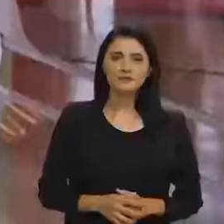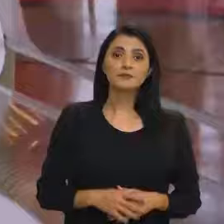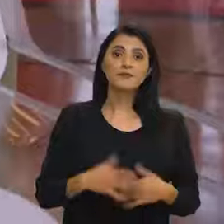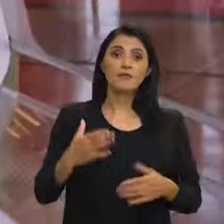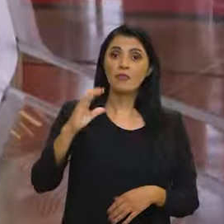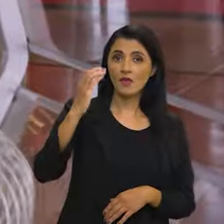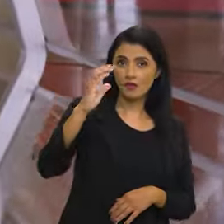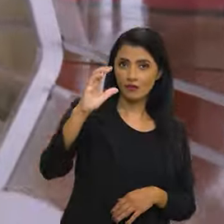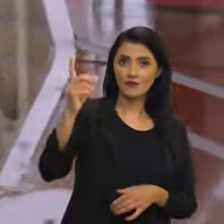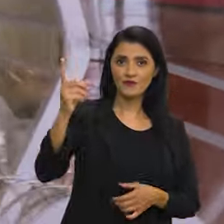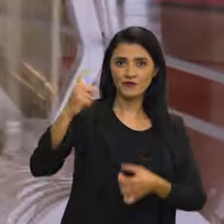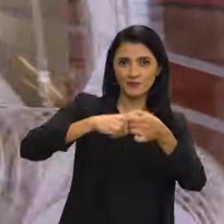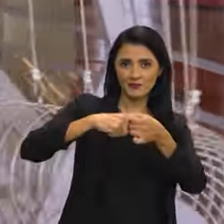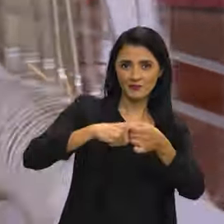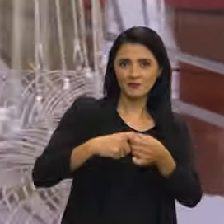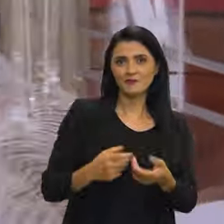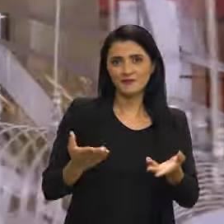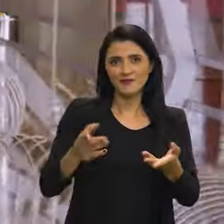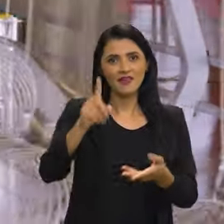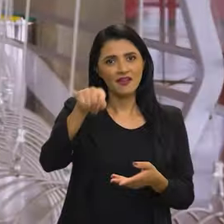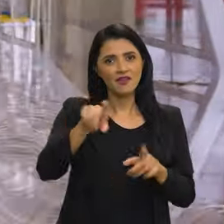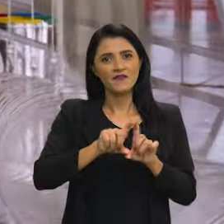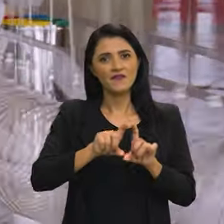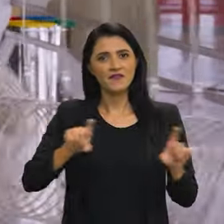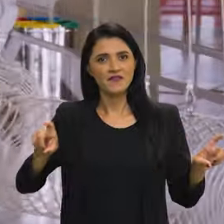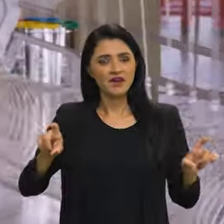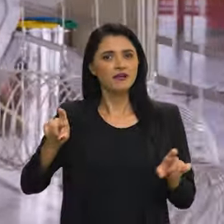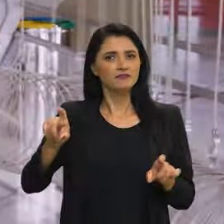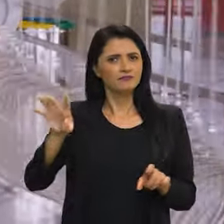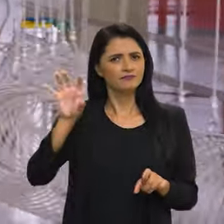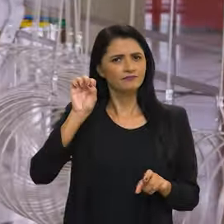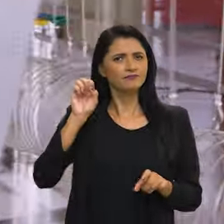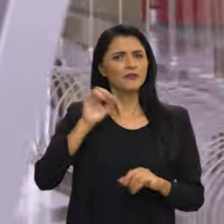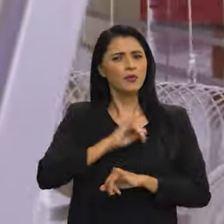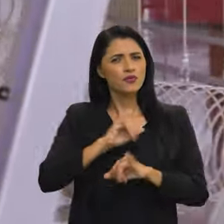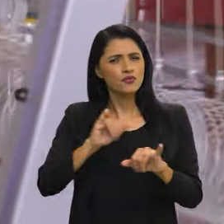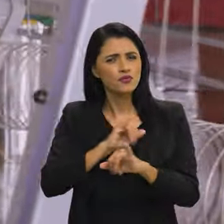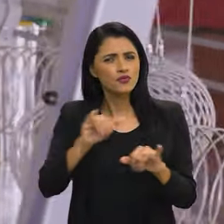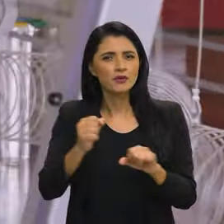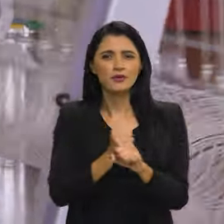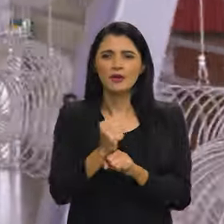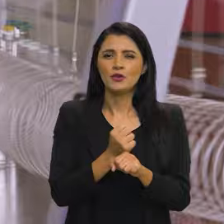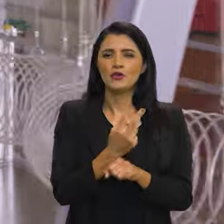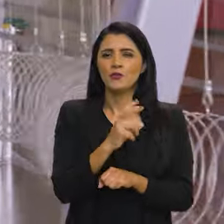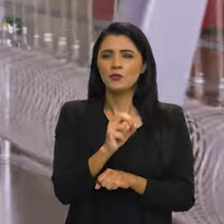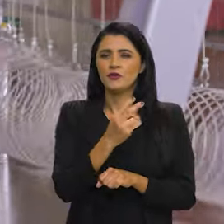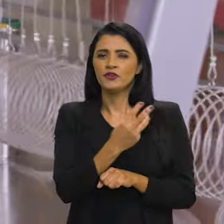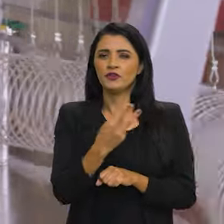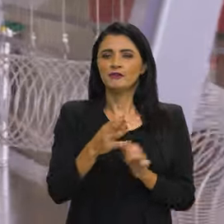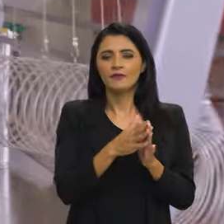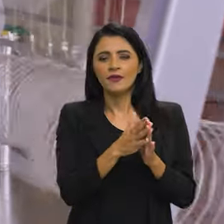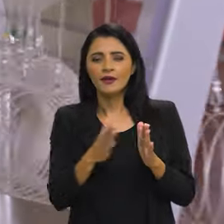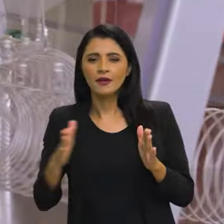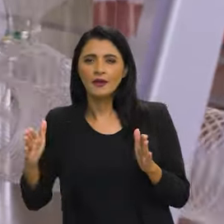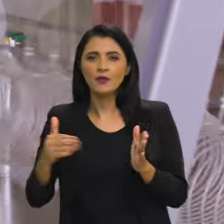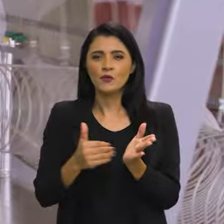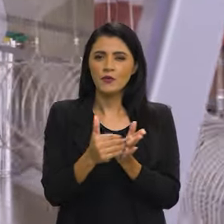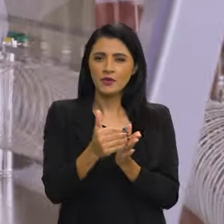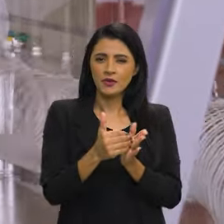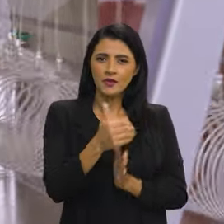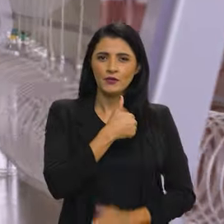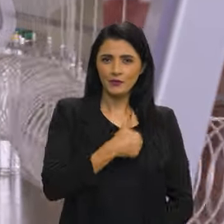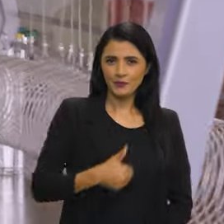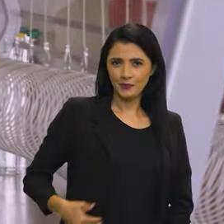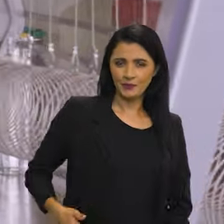A ciência voltou! Essa foi uma frase muito ouvida ao longo de 2023. Logo no início do mandato,